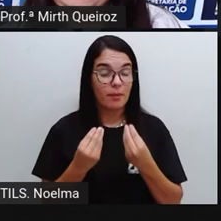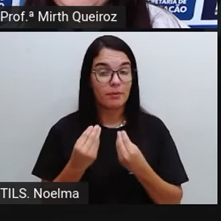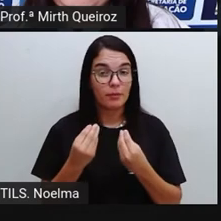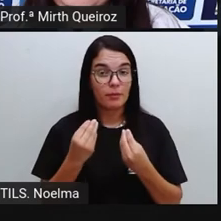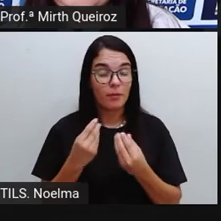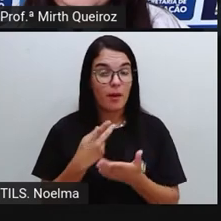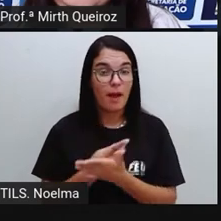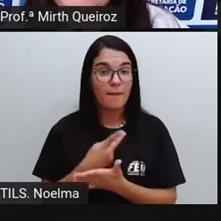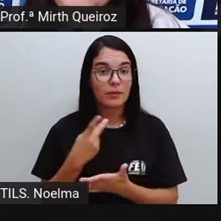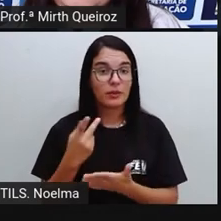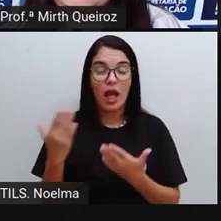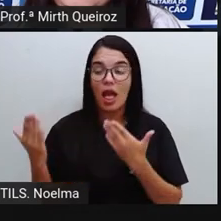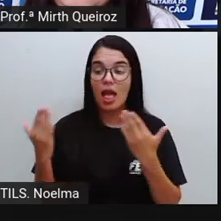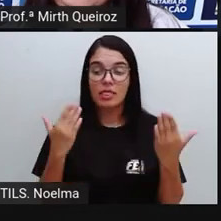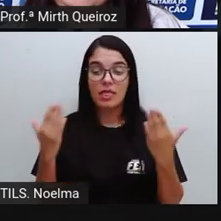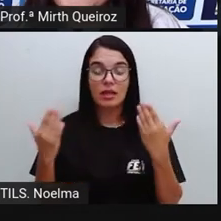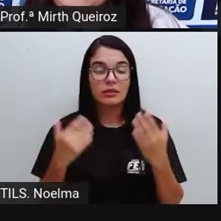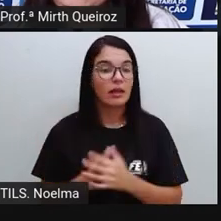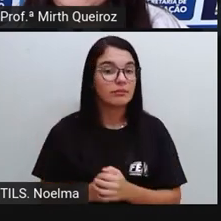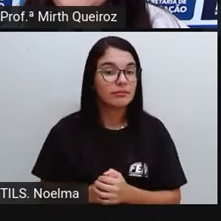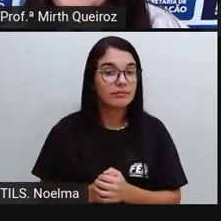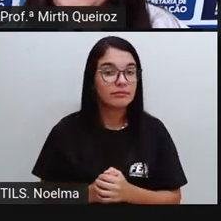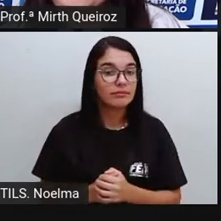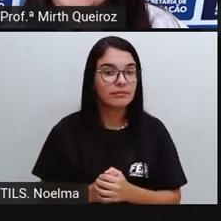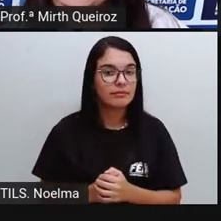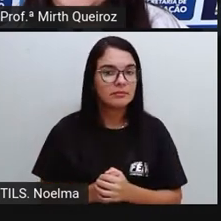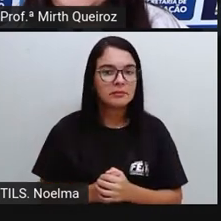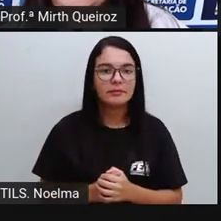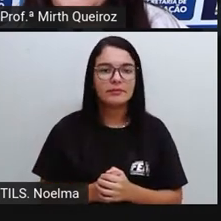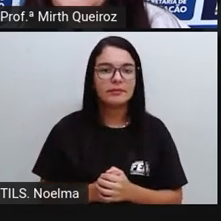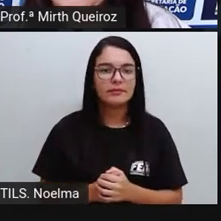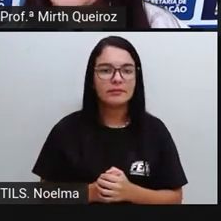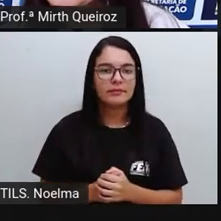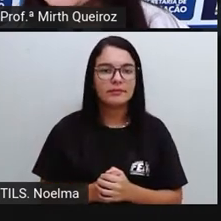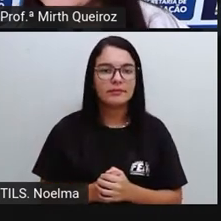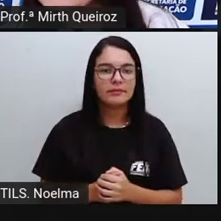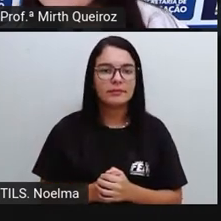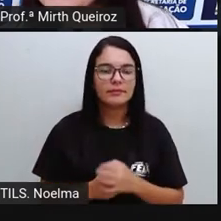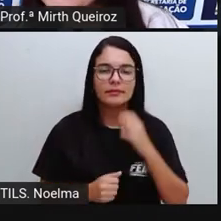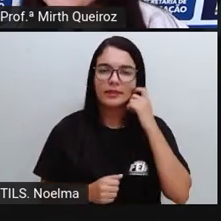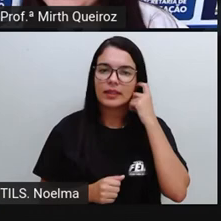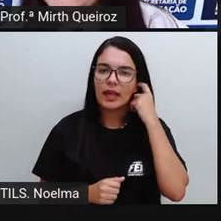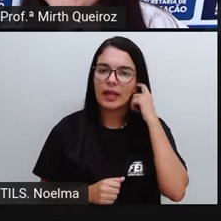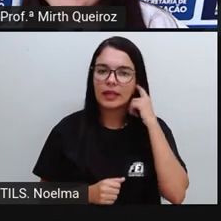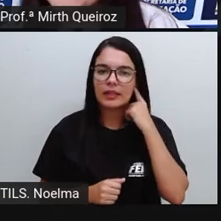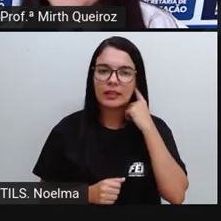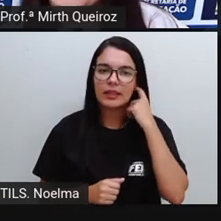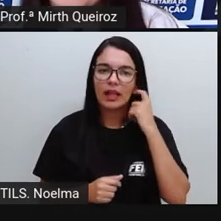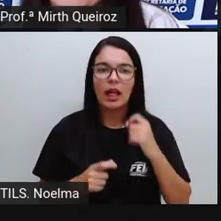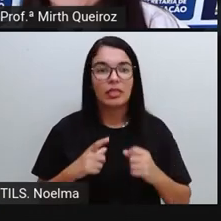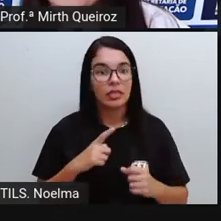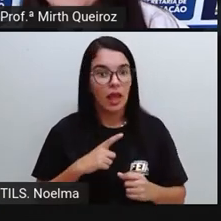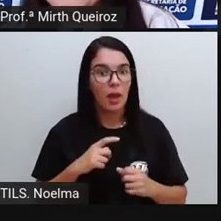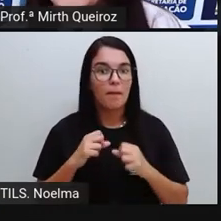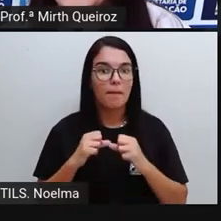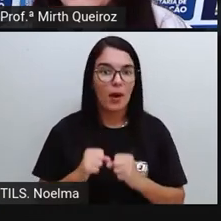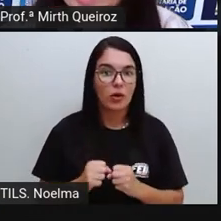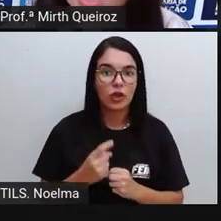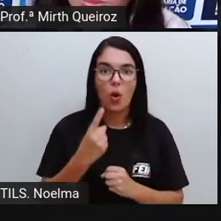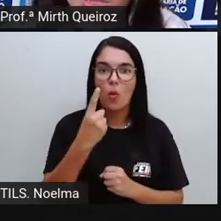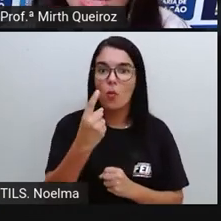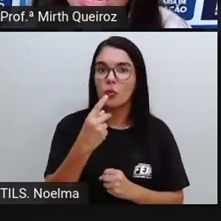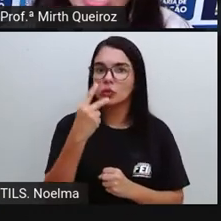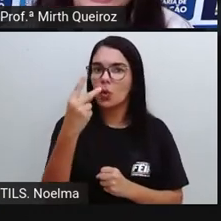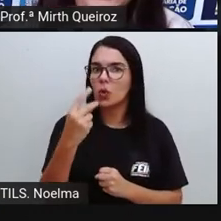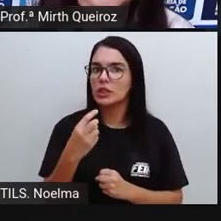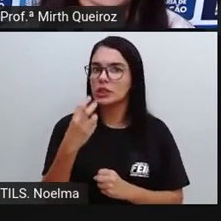analisar aí se tem ou não eixo de simetria? Elas não têm apenas um eixo, elas podem ter mais de um